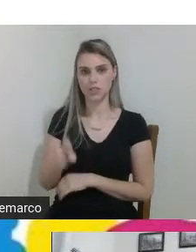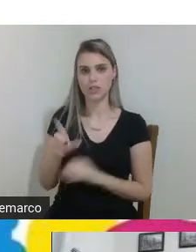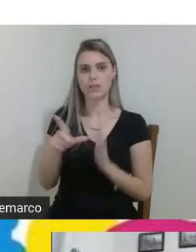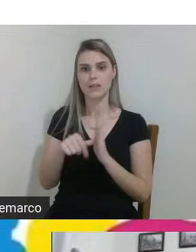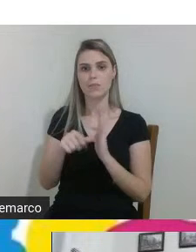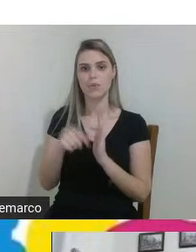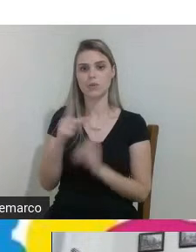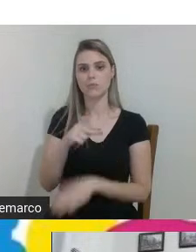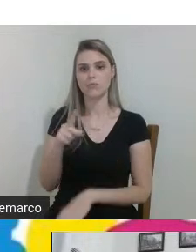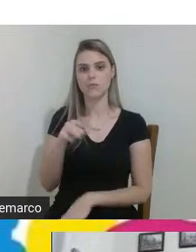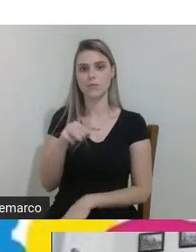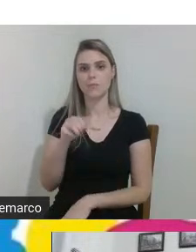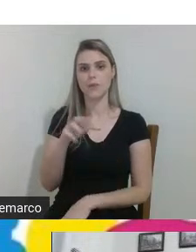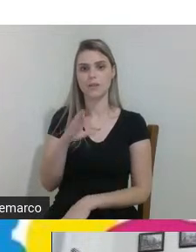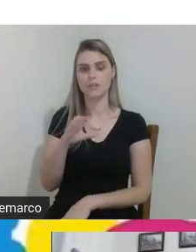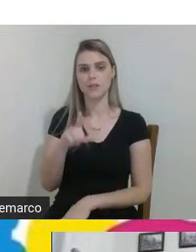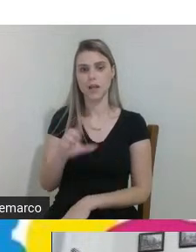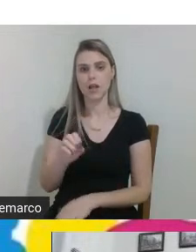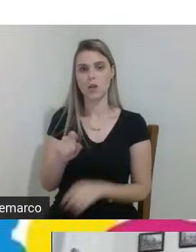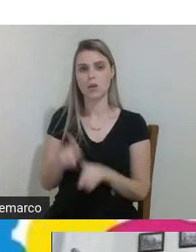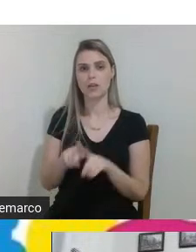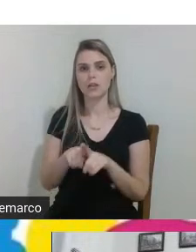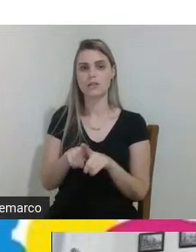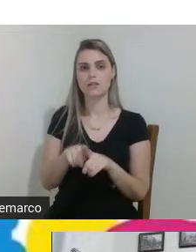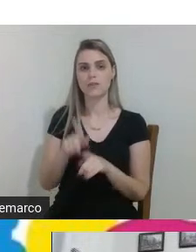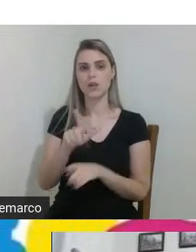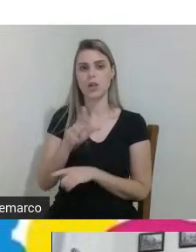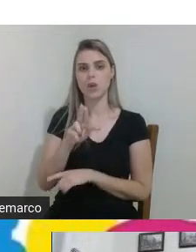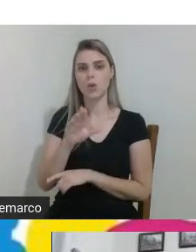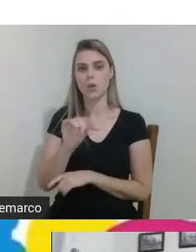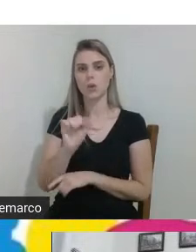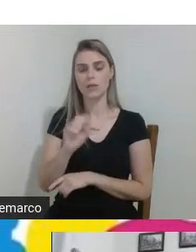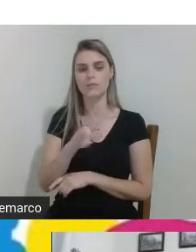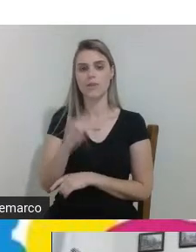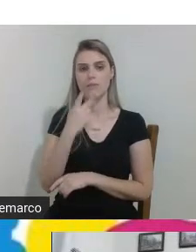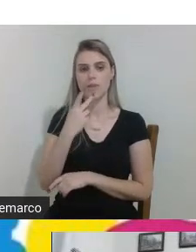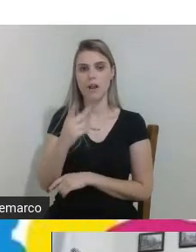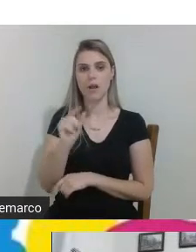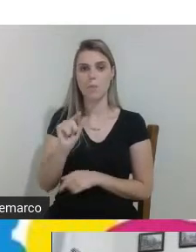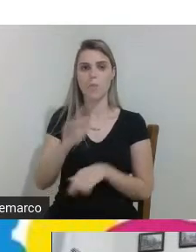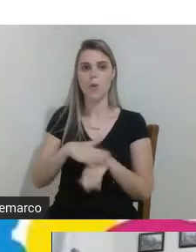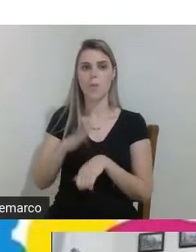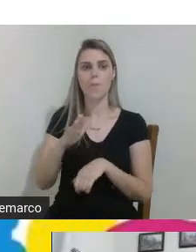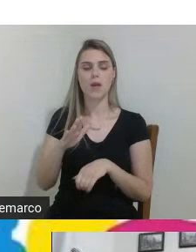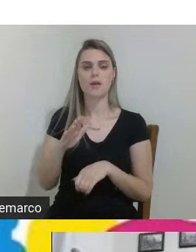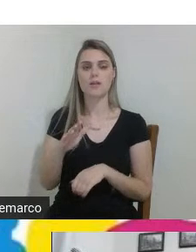Marcelo e o estudante Lucas Menin vai falar um pouquinho mais acerca